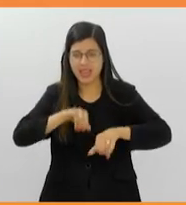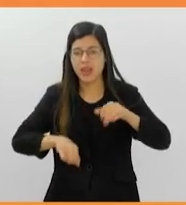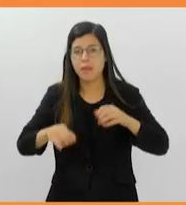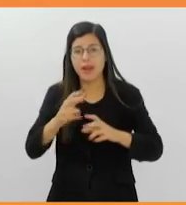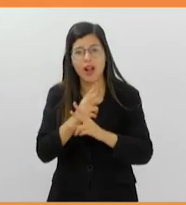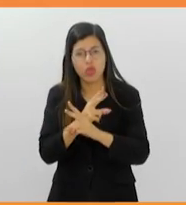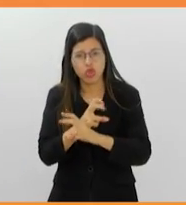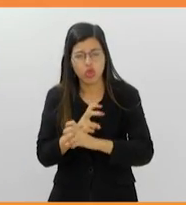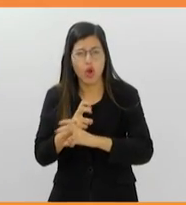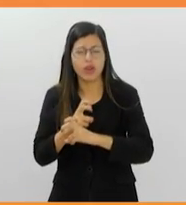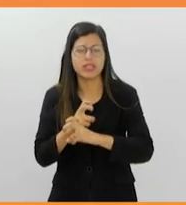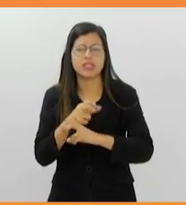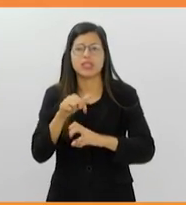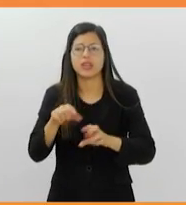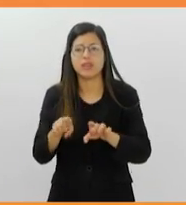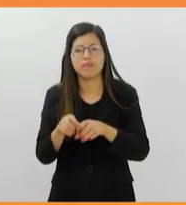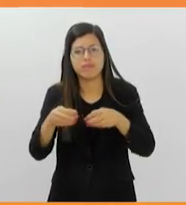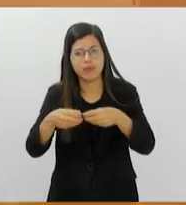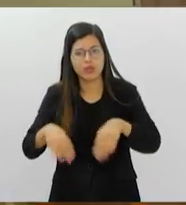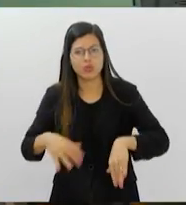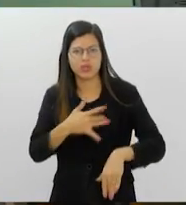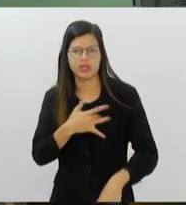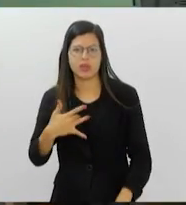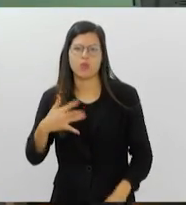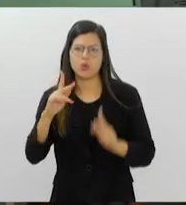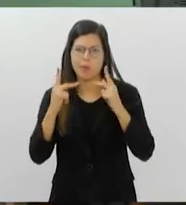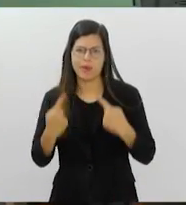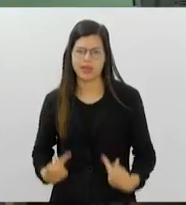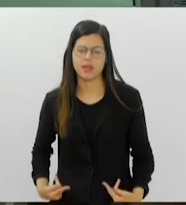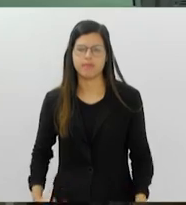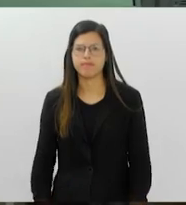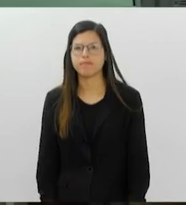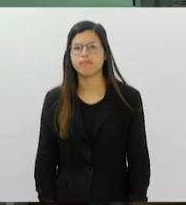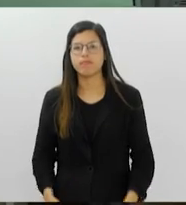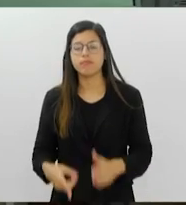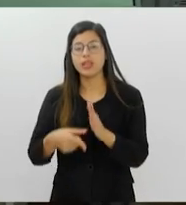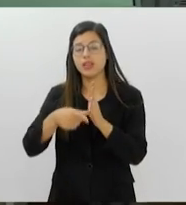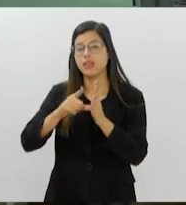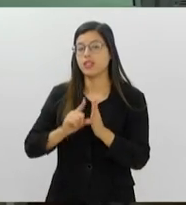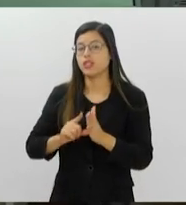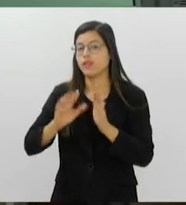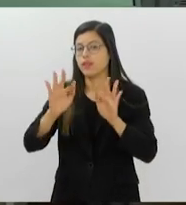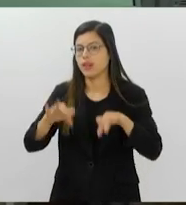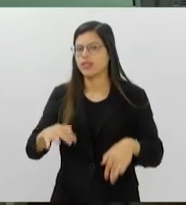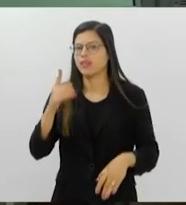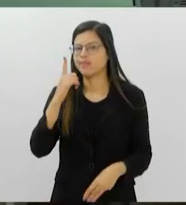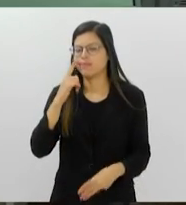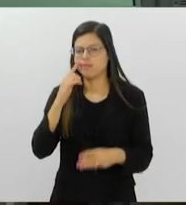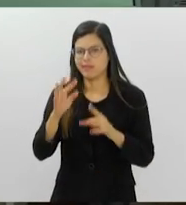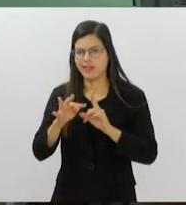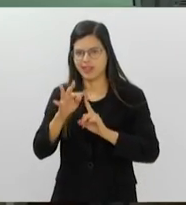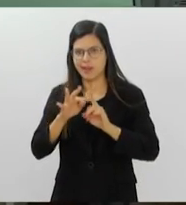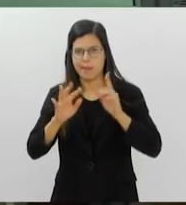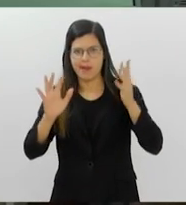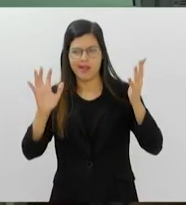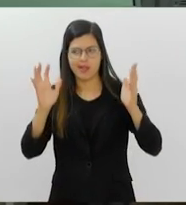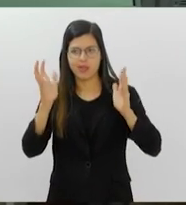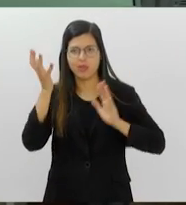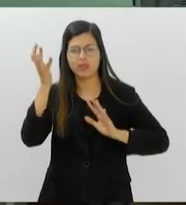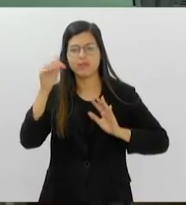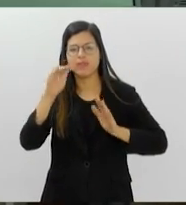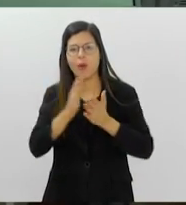prejudiciais à saúde humana. E antes de encerrar, vamos dar uma olhada no tempo em algumas cidades do Estado.